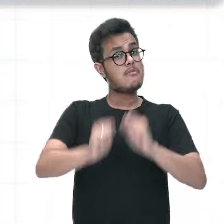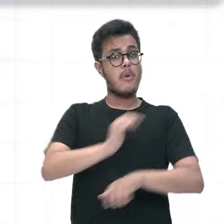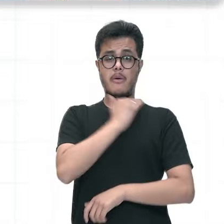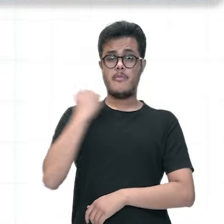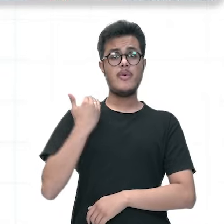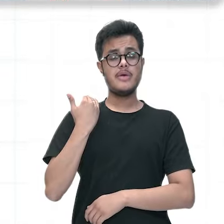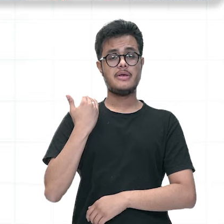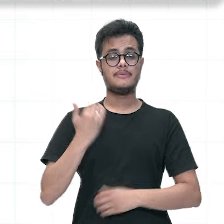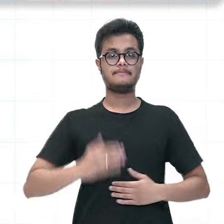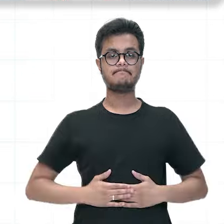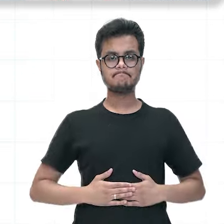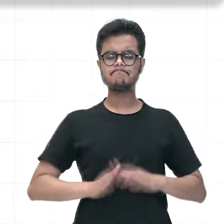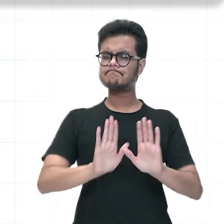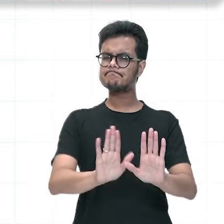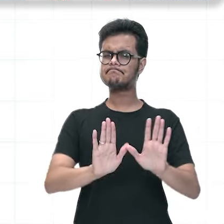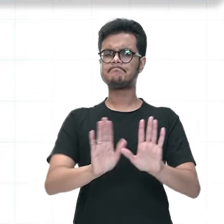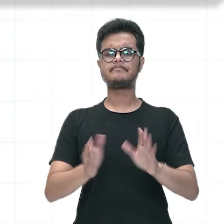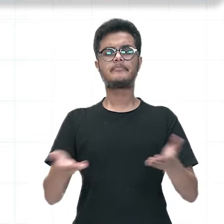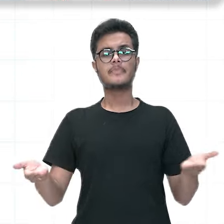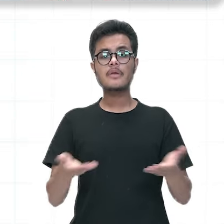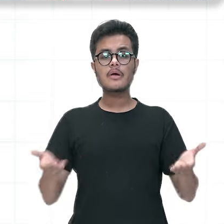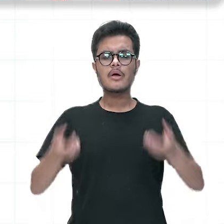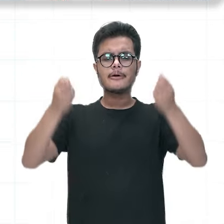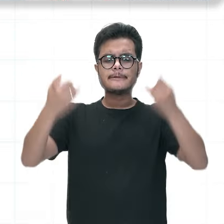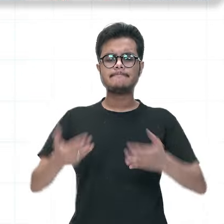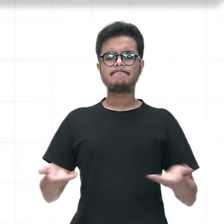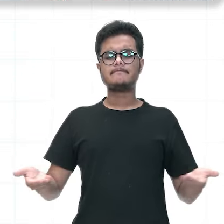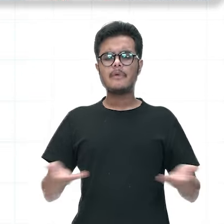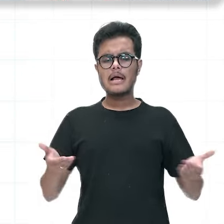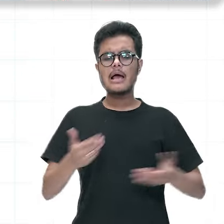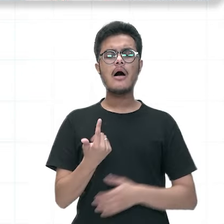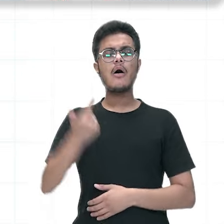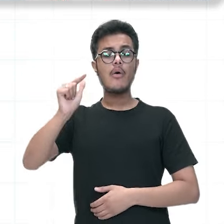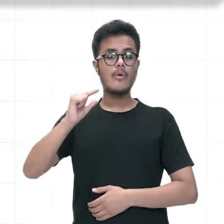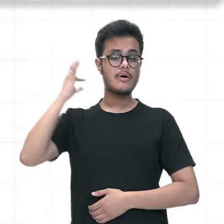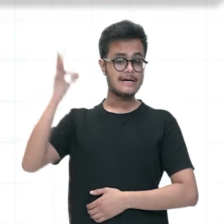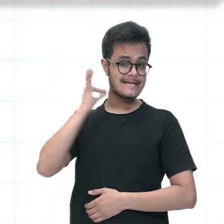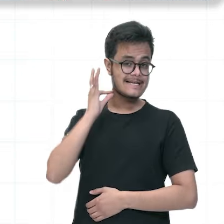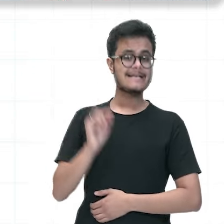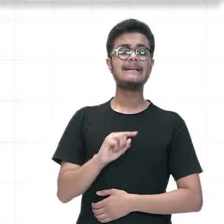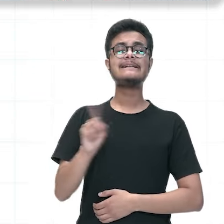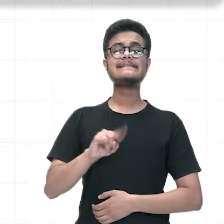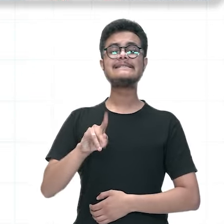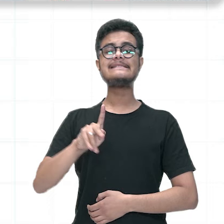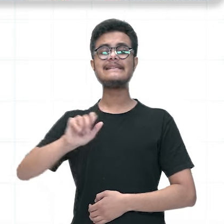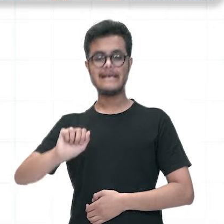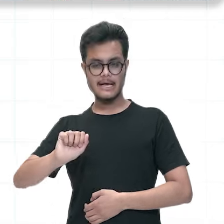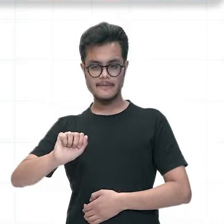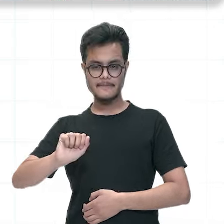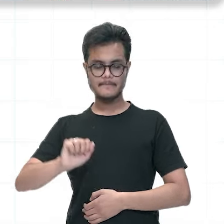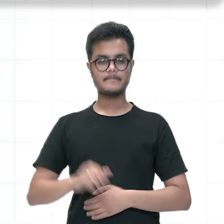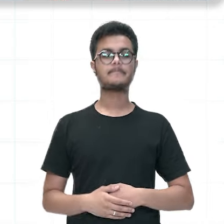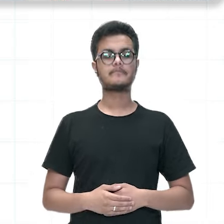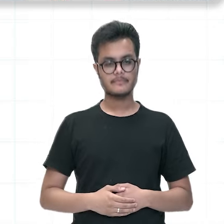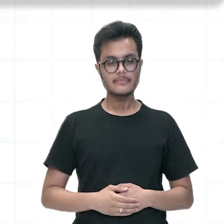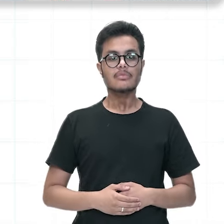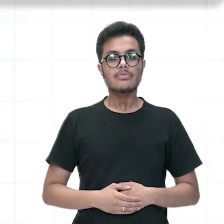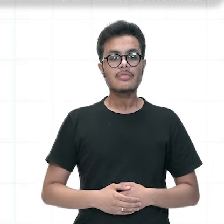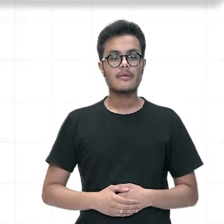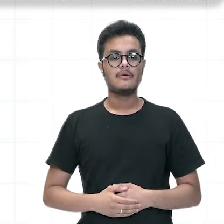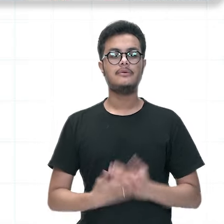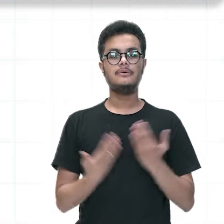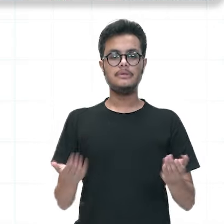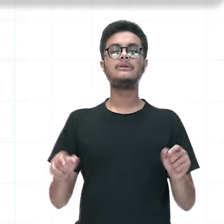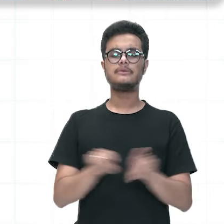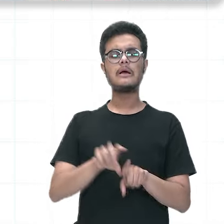Mas a gente falou aí um pouquinho da dengue, vamos falar agora de outra arbovirose, que é a zika ou zika vírus, né?